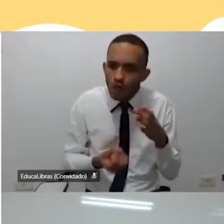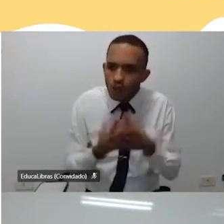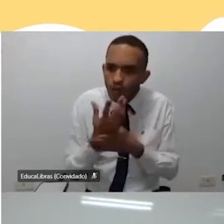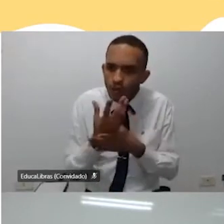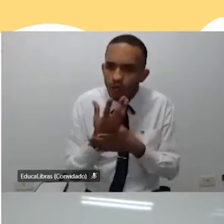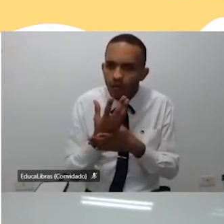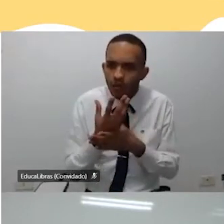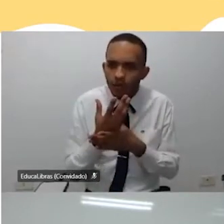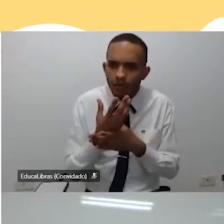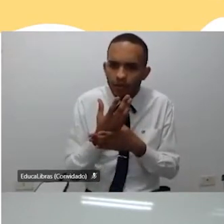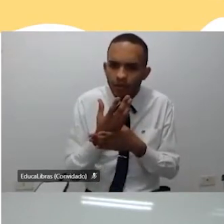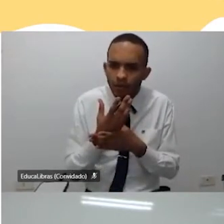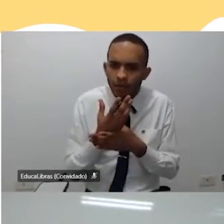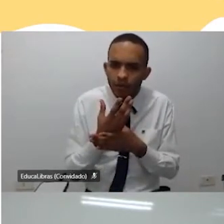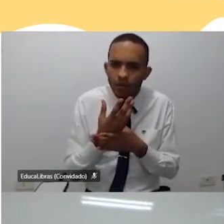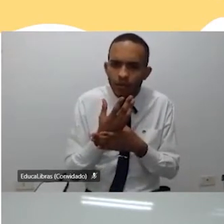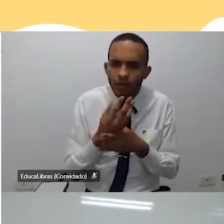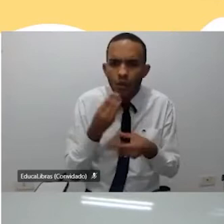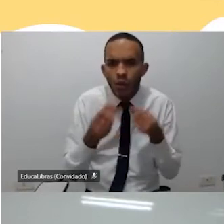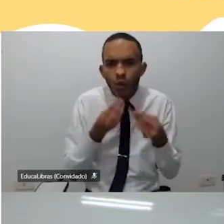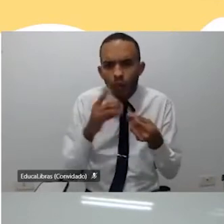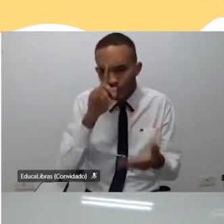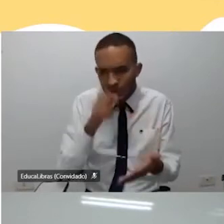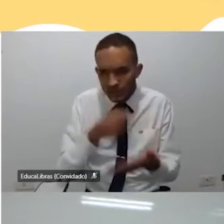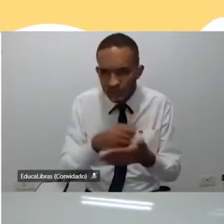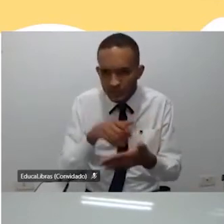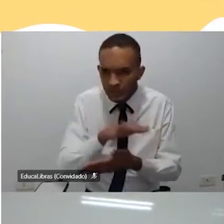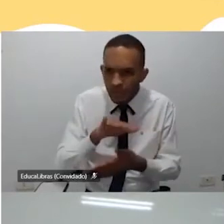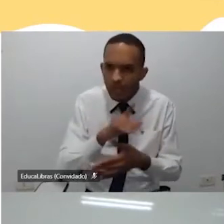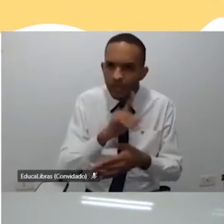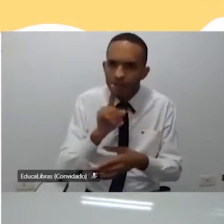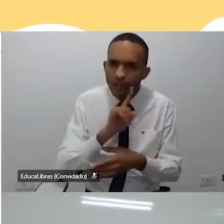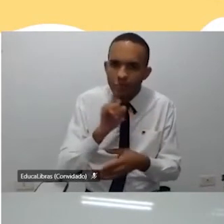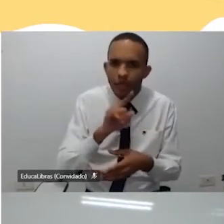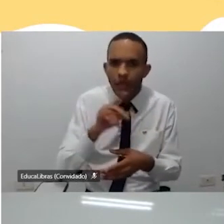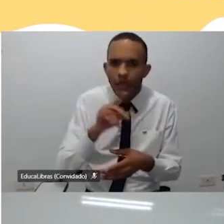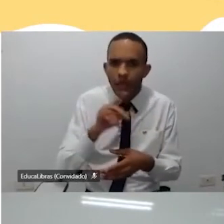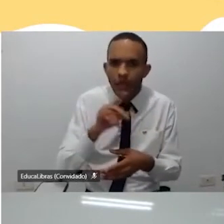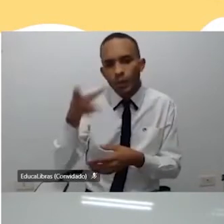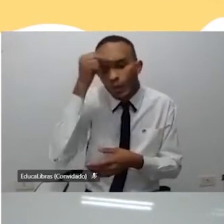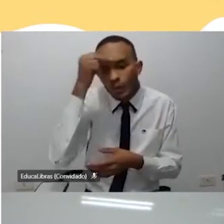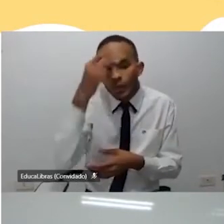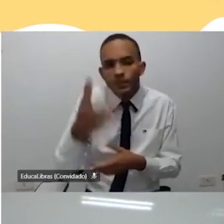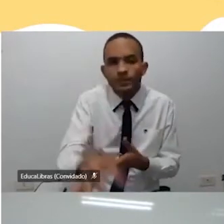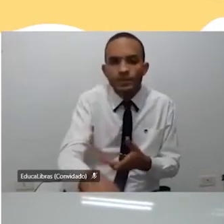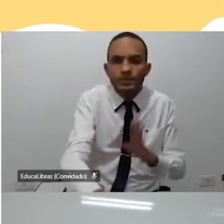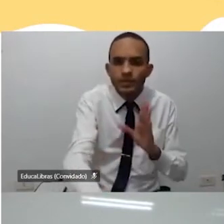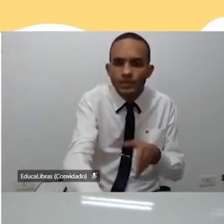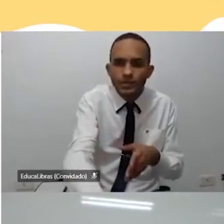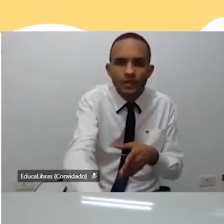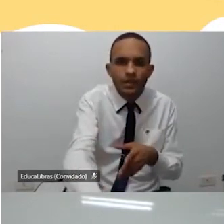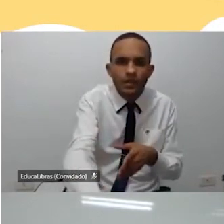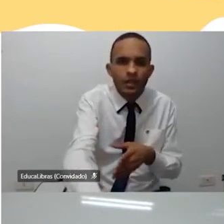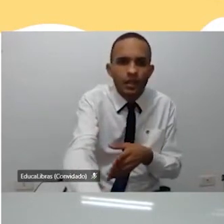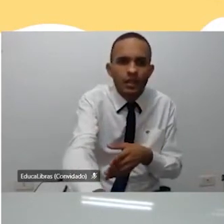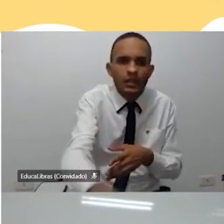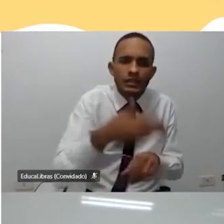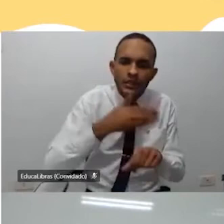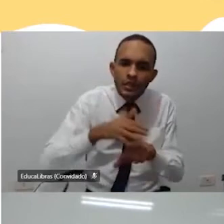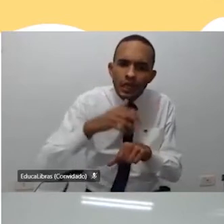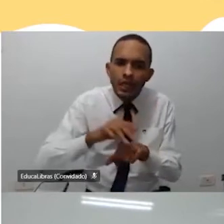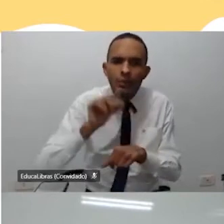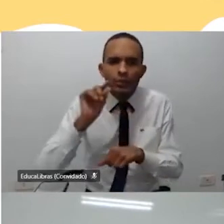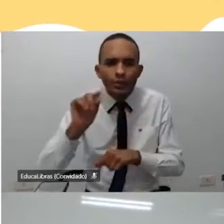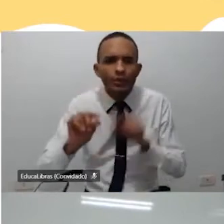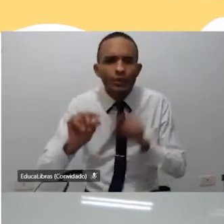estimula, que a gente não formula bem aquilo lá e não fica gravado na nossa cabeça. E aí eu comecei a praticar isso pouquinho em pouquinho. claro, foi muito difícil